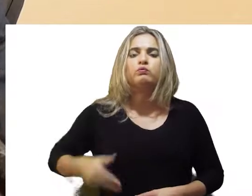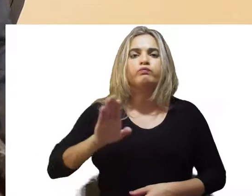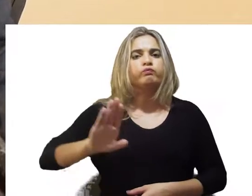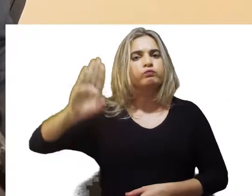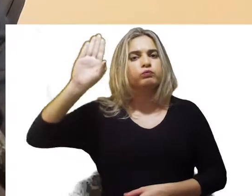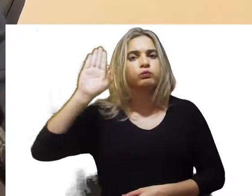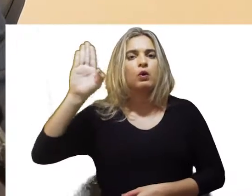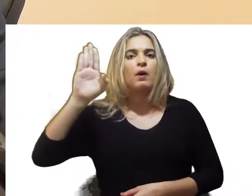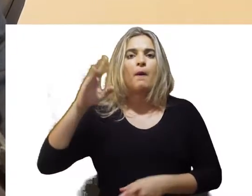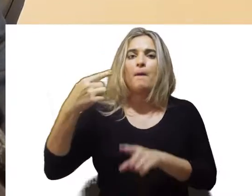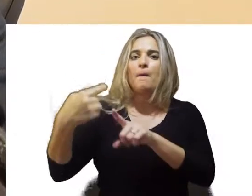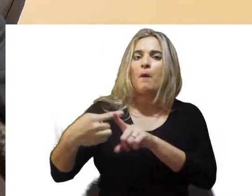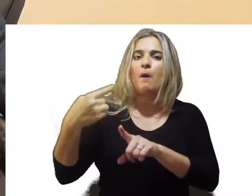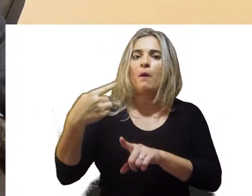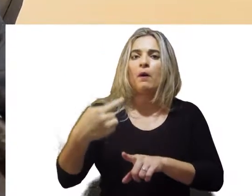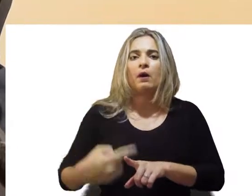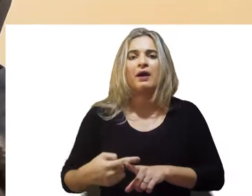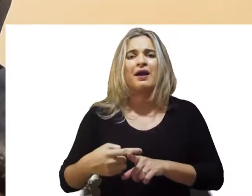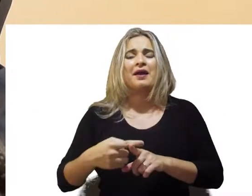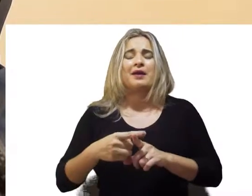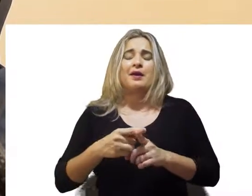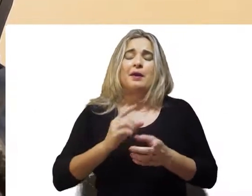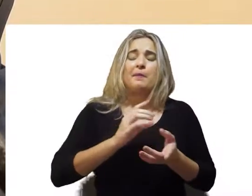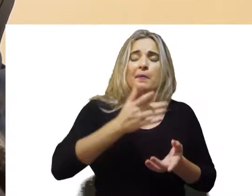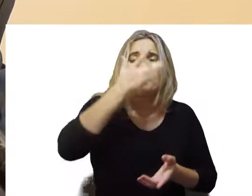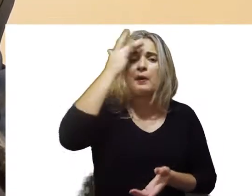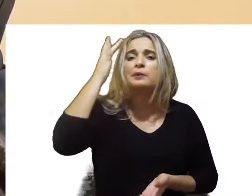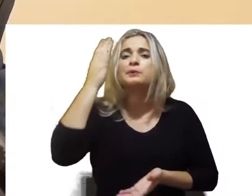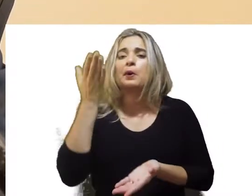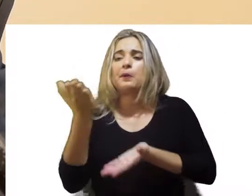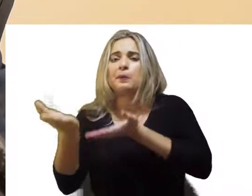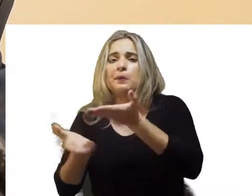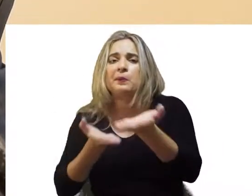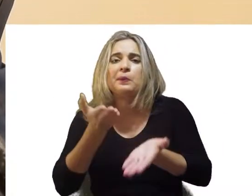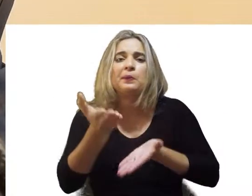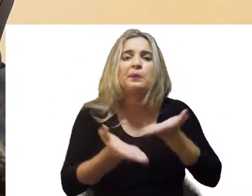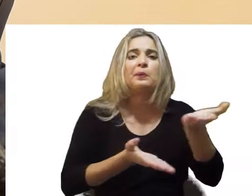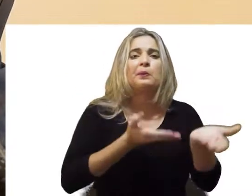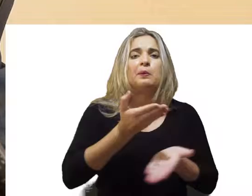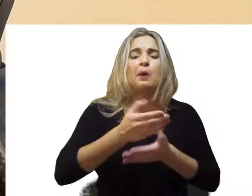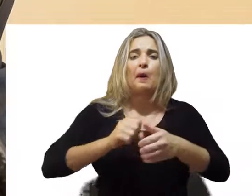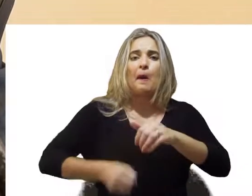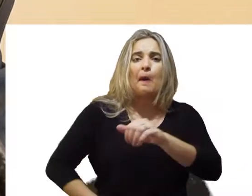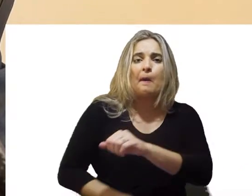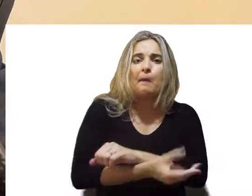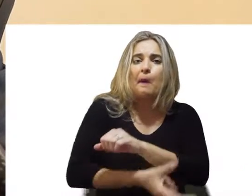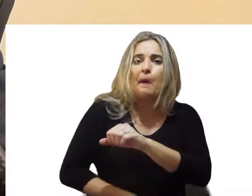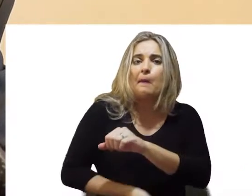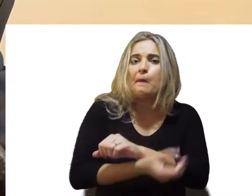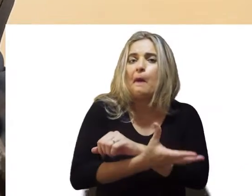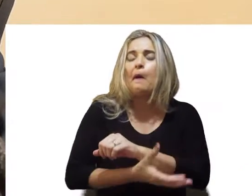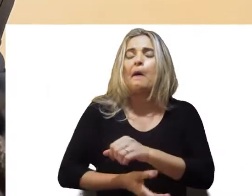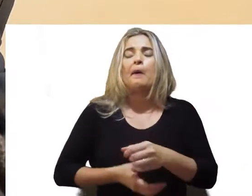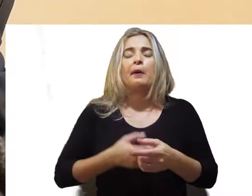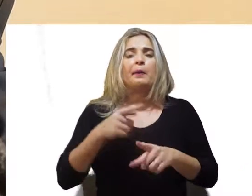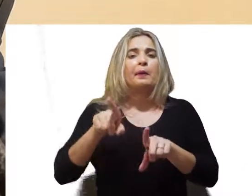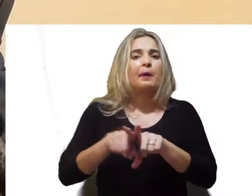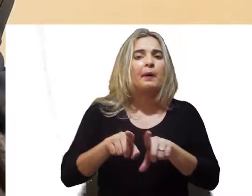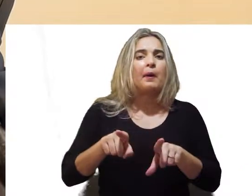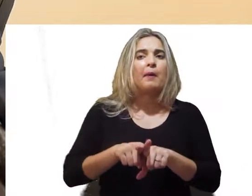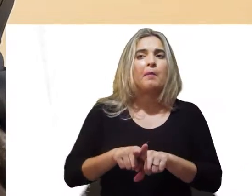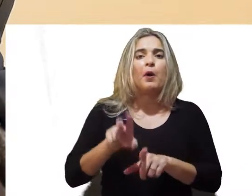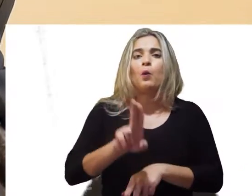Notadamente, designação de funcionários, privilégios,